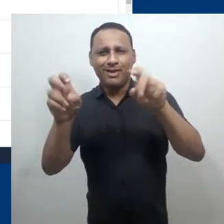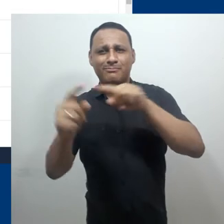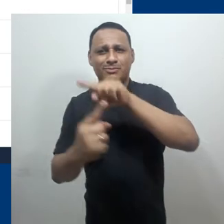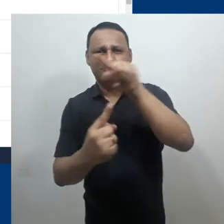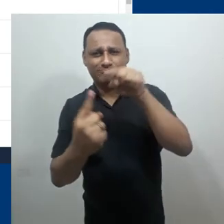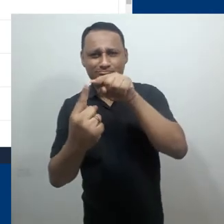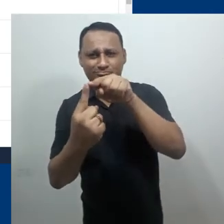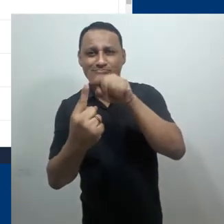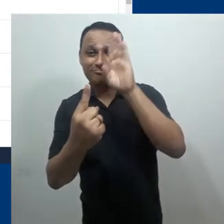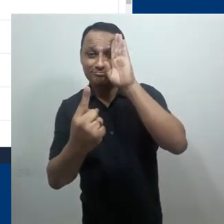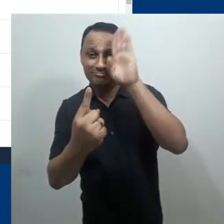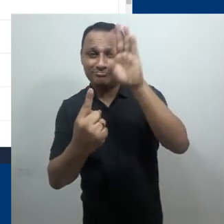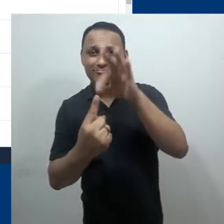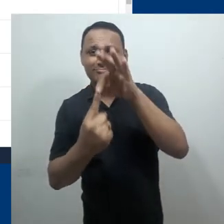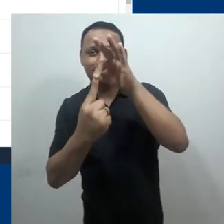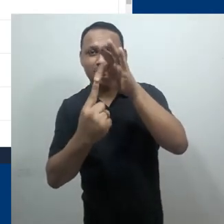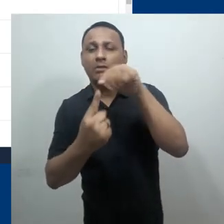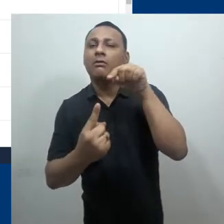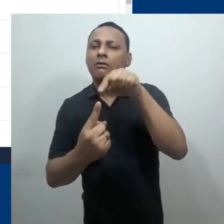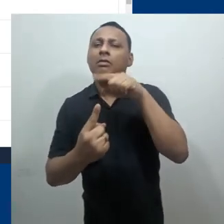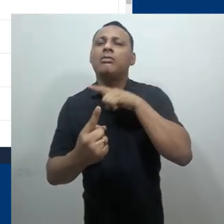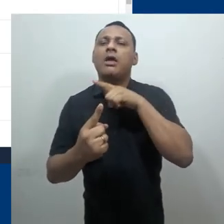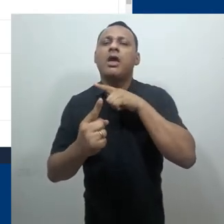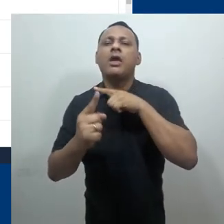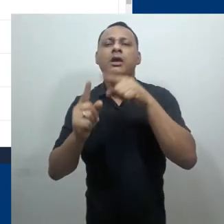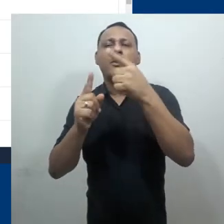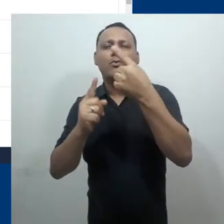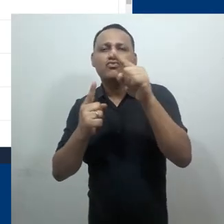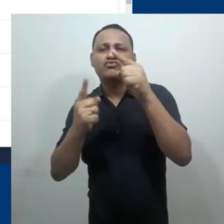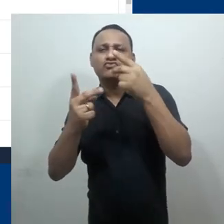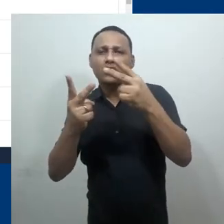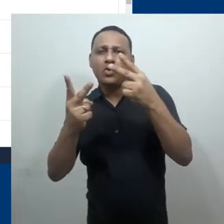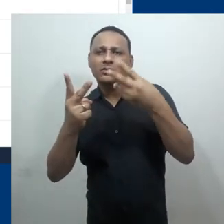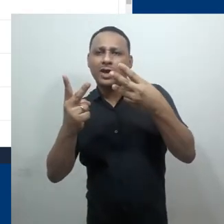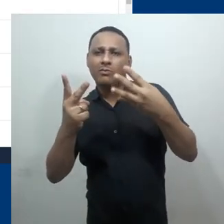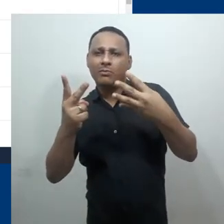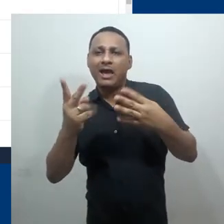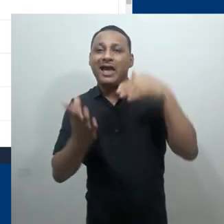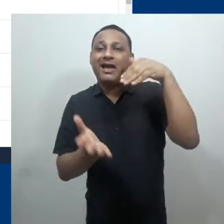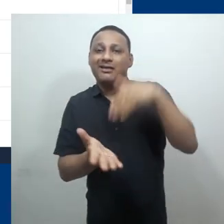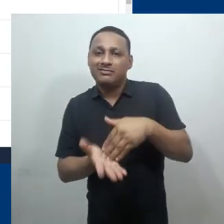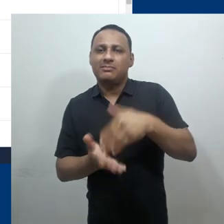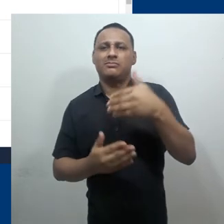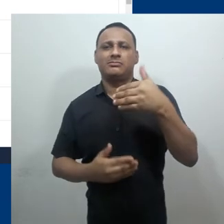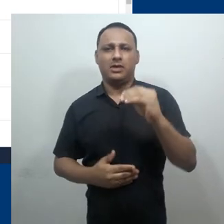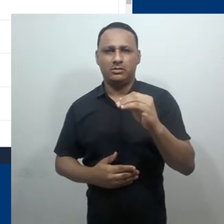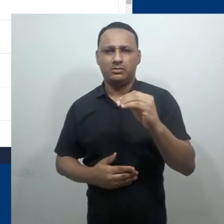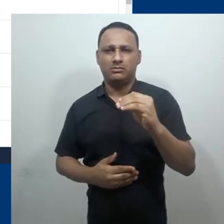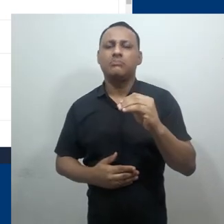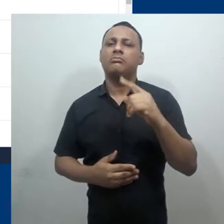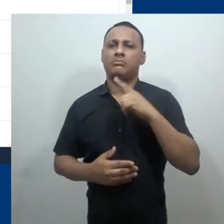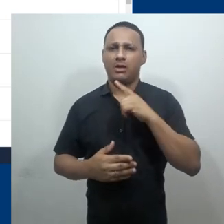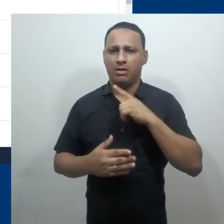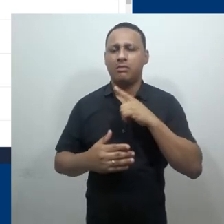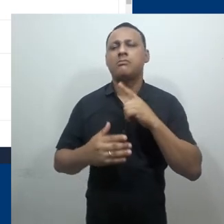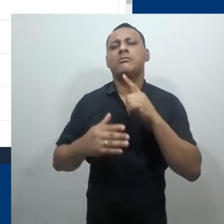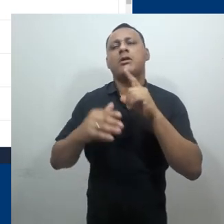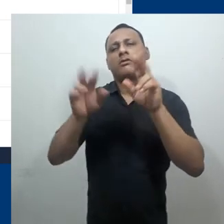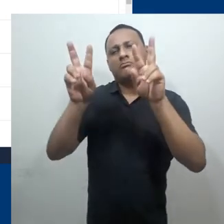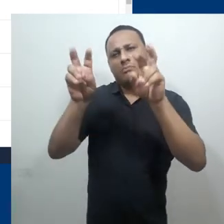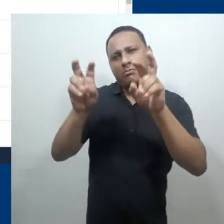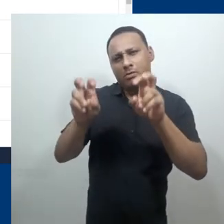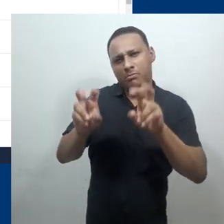apenas o tópico 1 possui conteúdo inserido dentro dele. E que conteúdo é esse? Eu inseri três